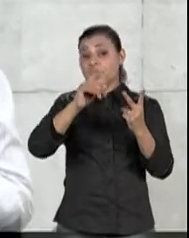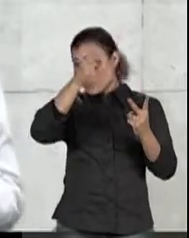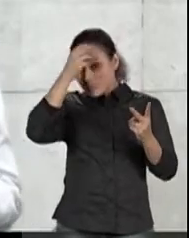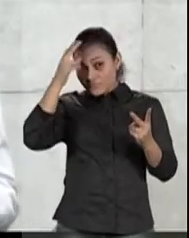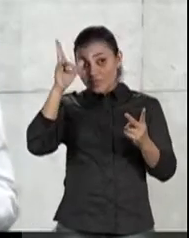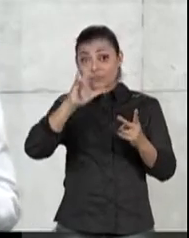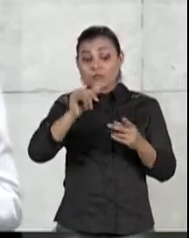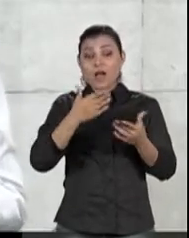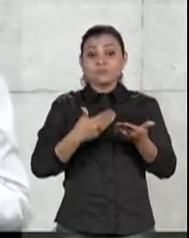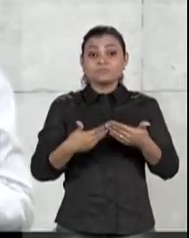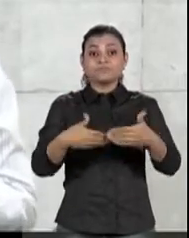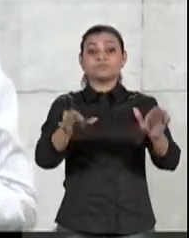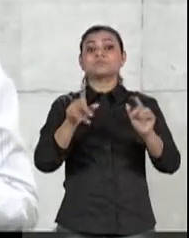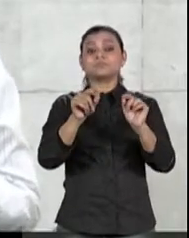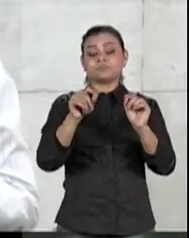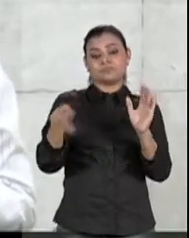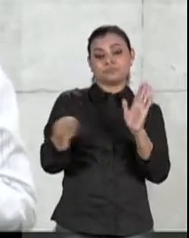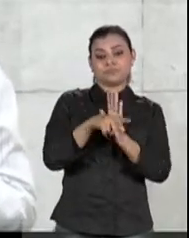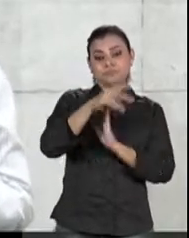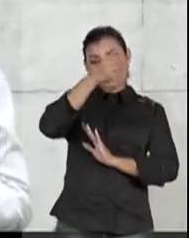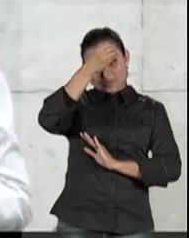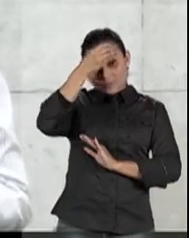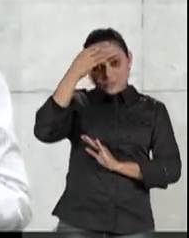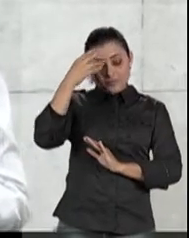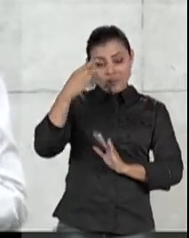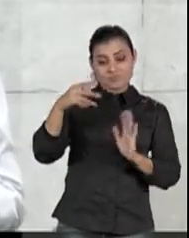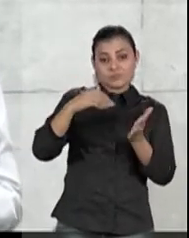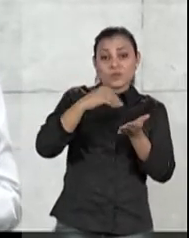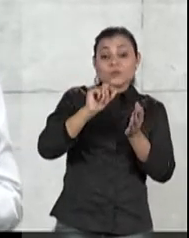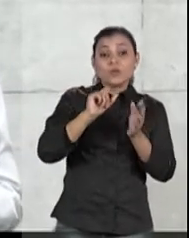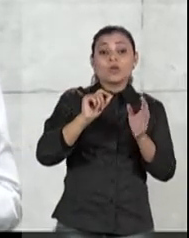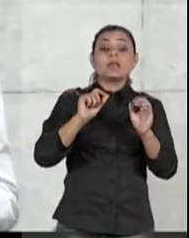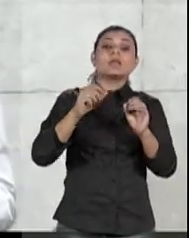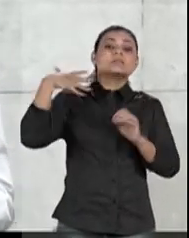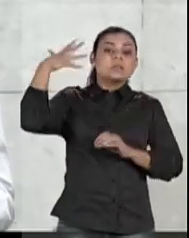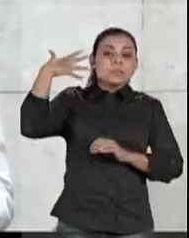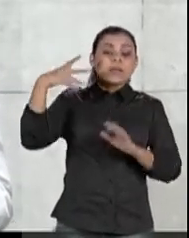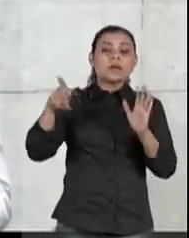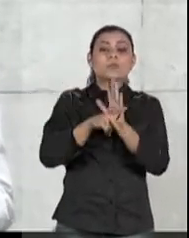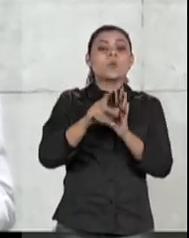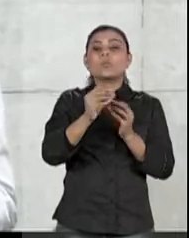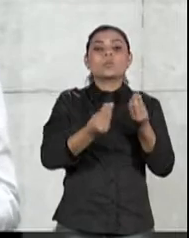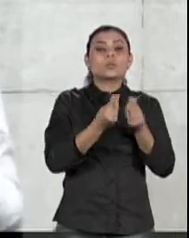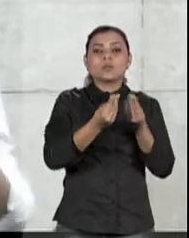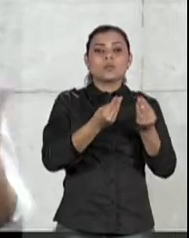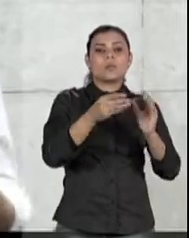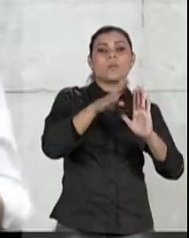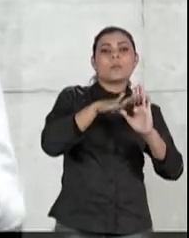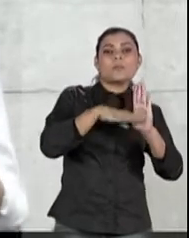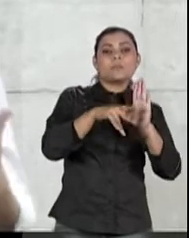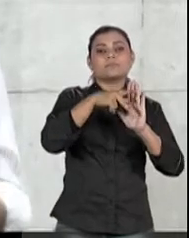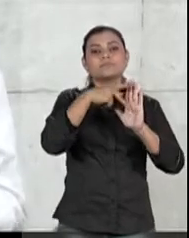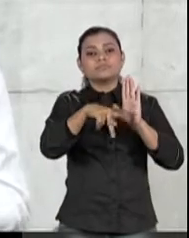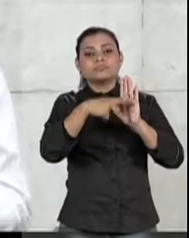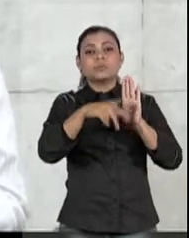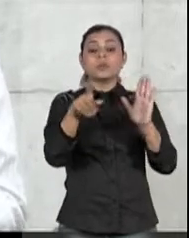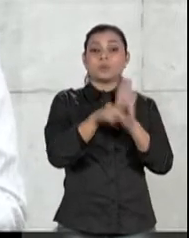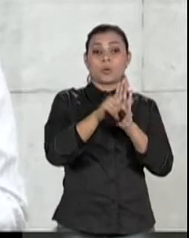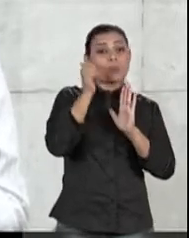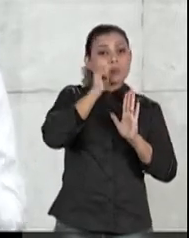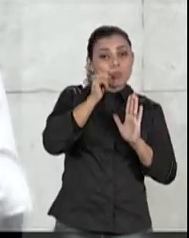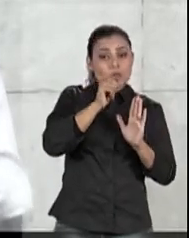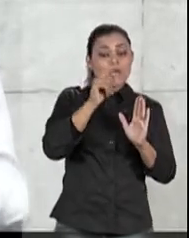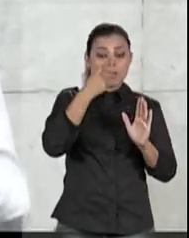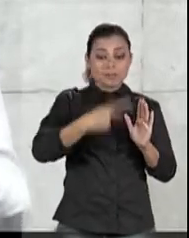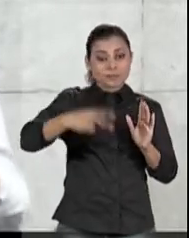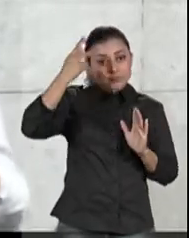lá na sede da prefeitura, um seminário sobre políticas públicas para mulheres, realizado aqui no